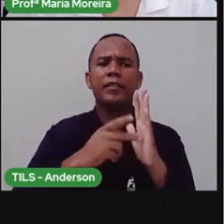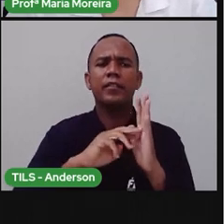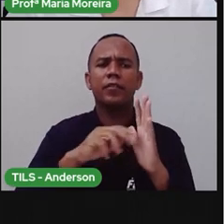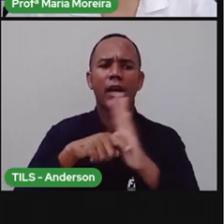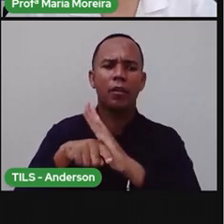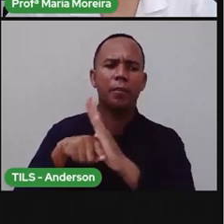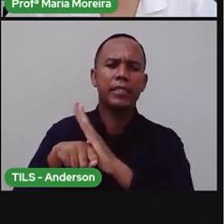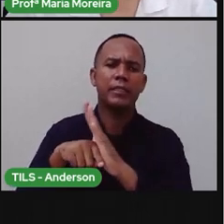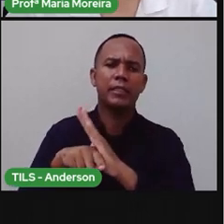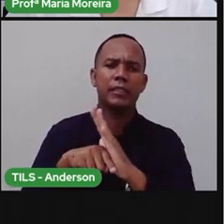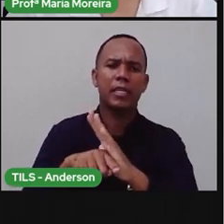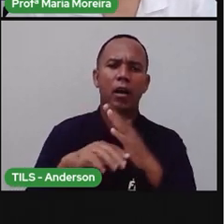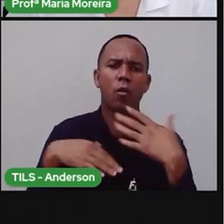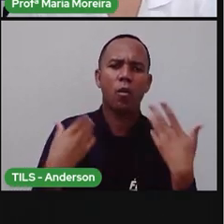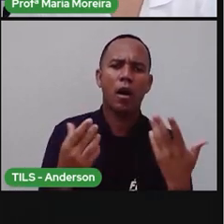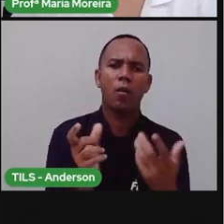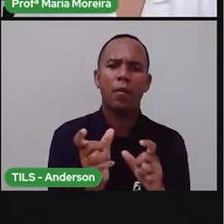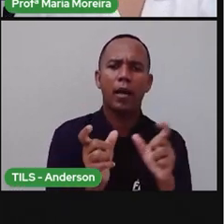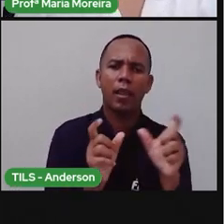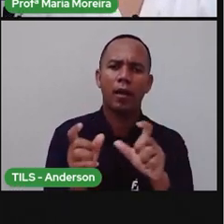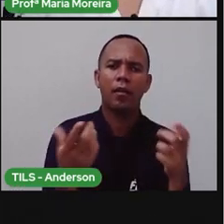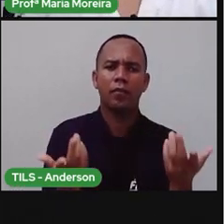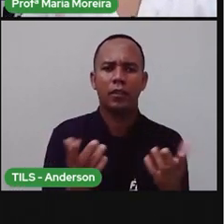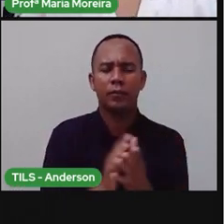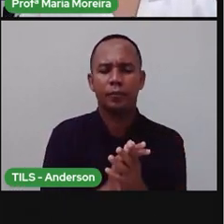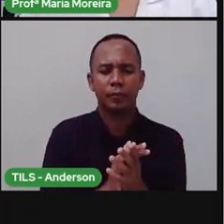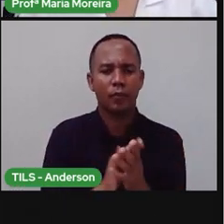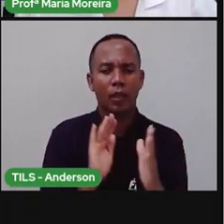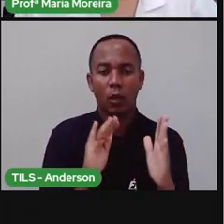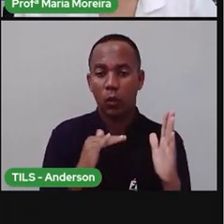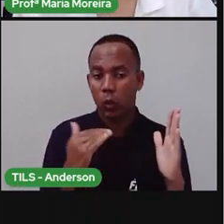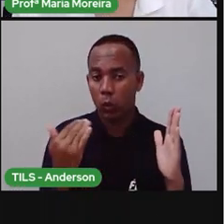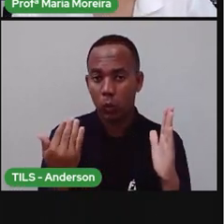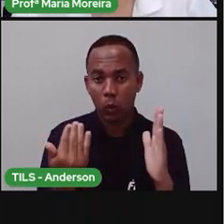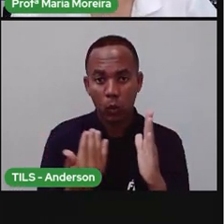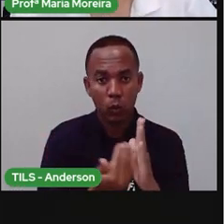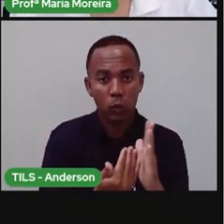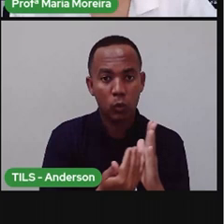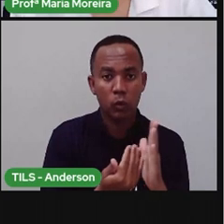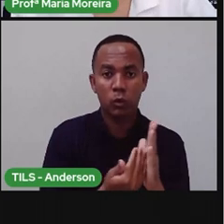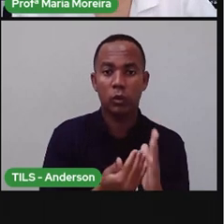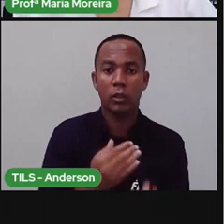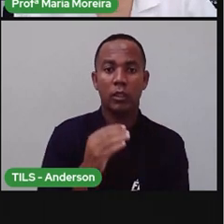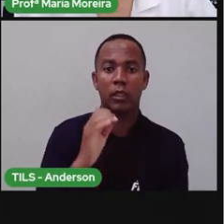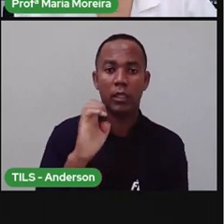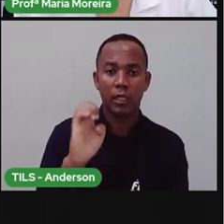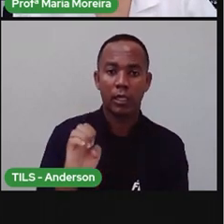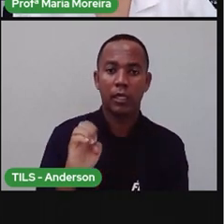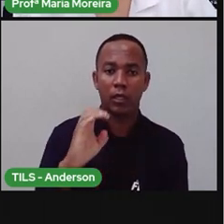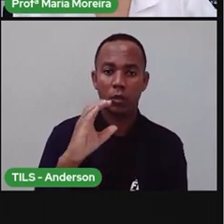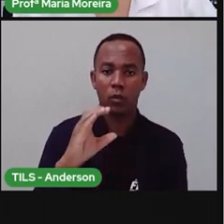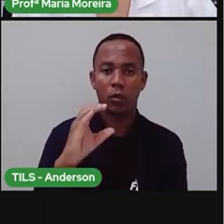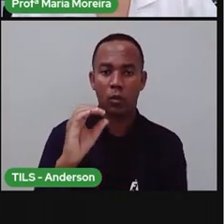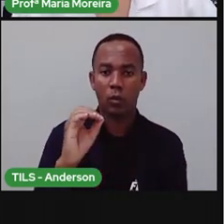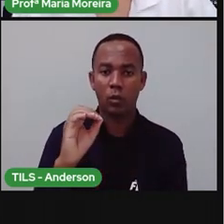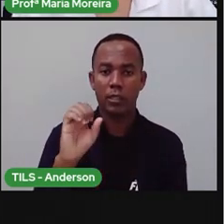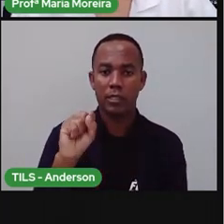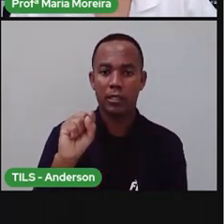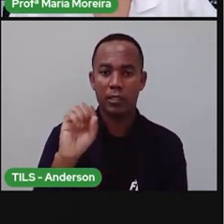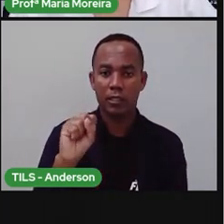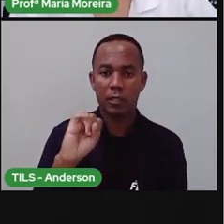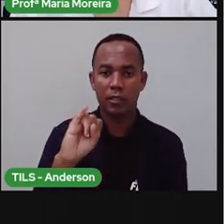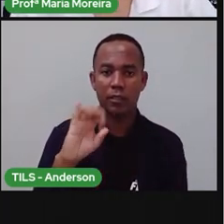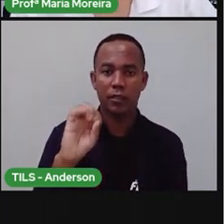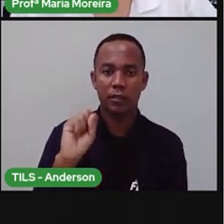Pesquisar sobre, né? Bom, a todos os ecossistemas do planeta, considerando não só os seres vivos, mas